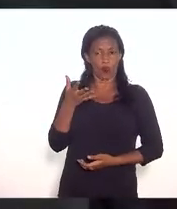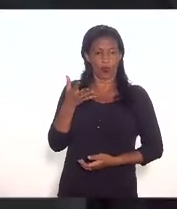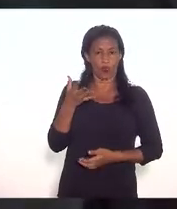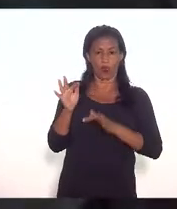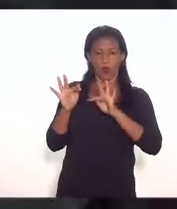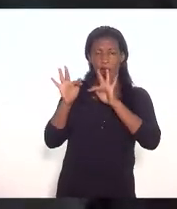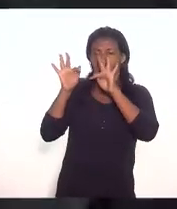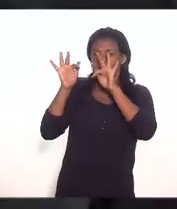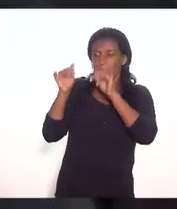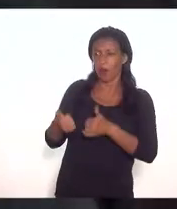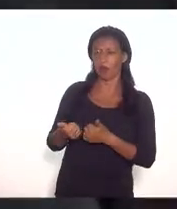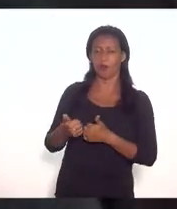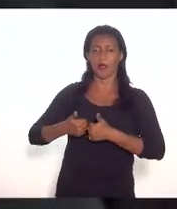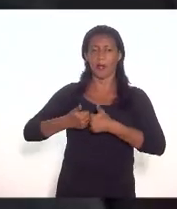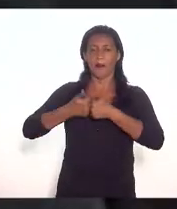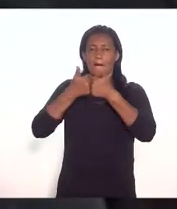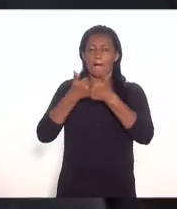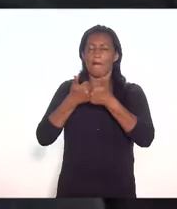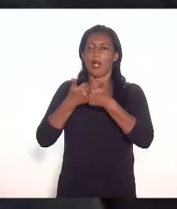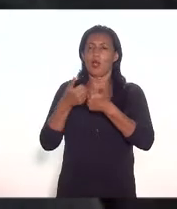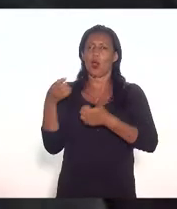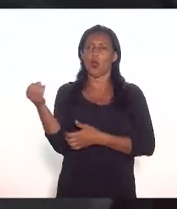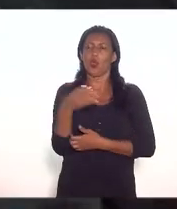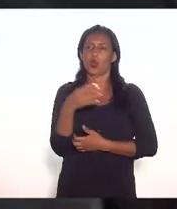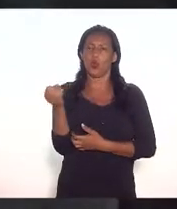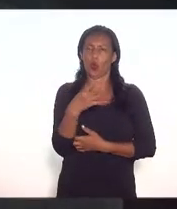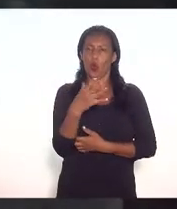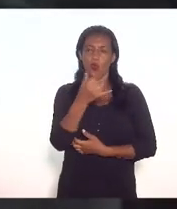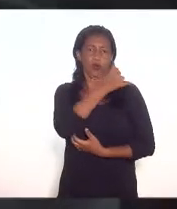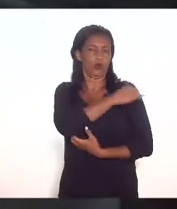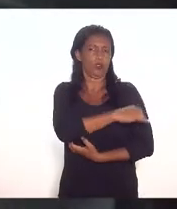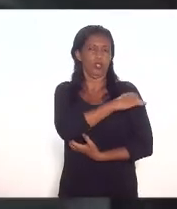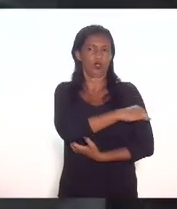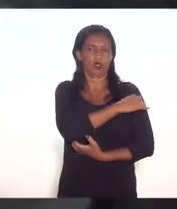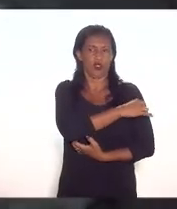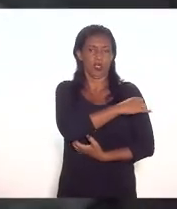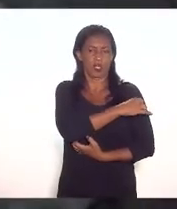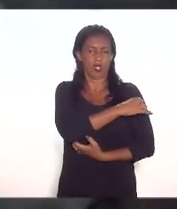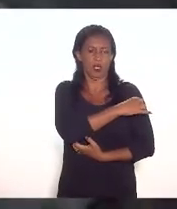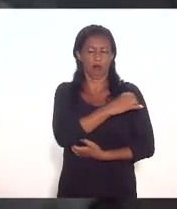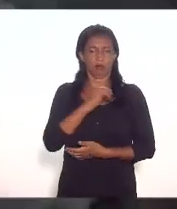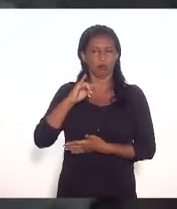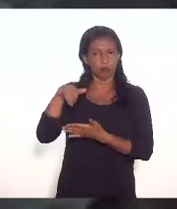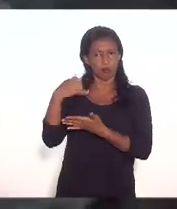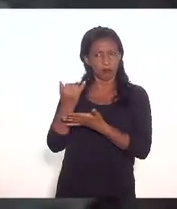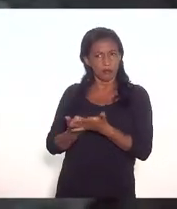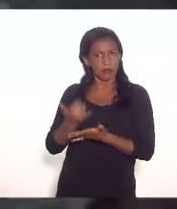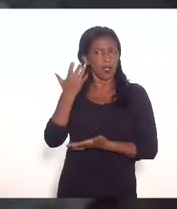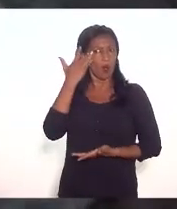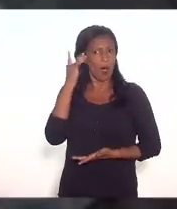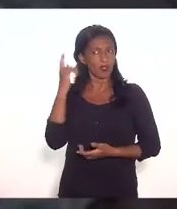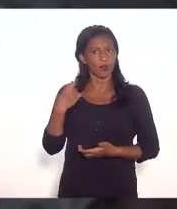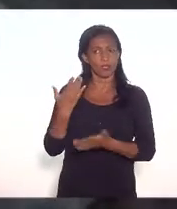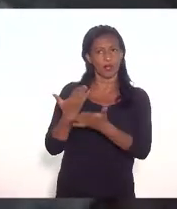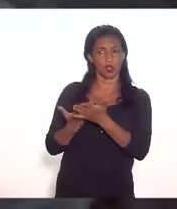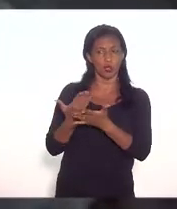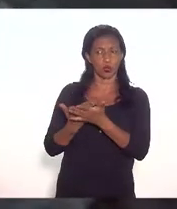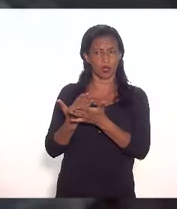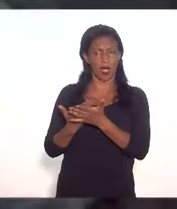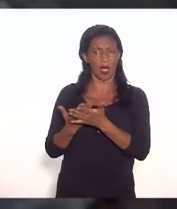ao cabo é o que interessa são novos voos para o Rio de Janeiro acho acho que deveria ser estudado uma